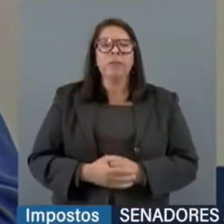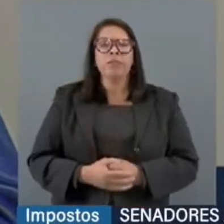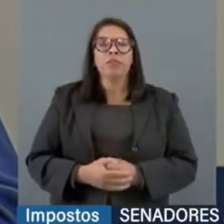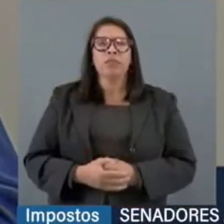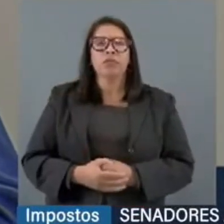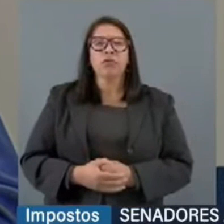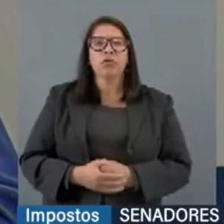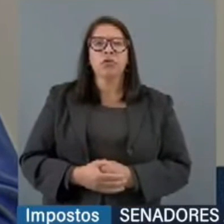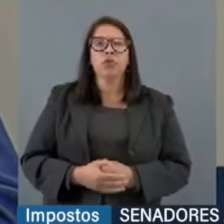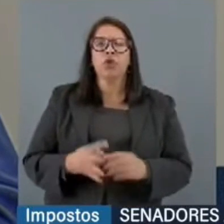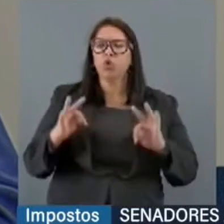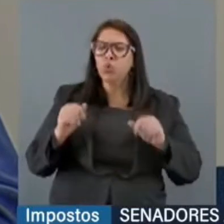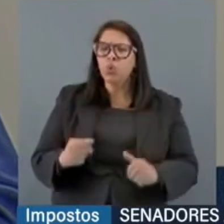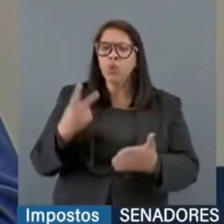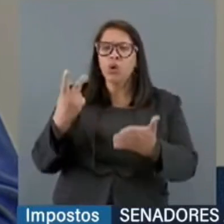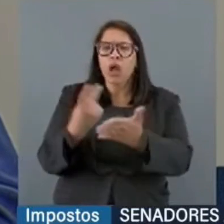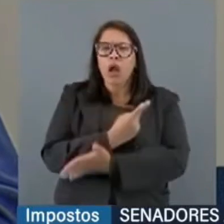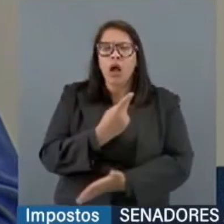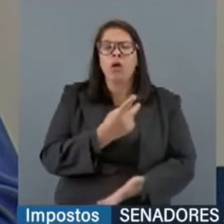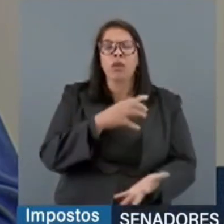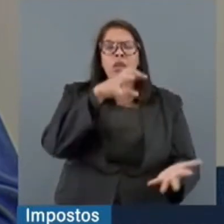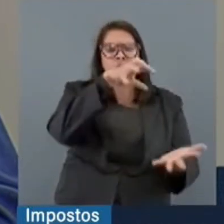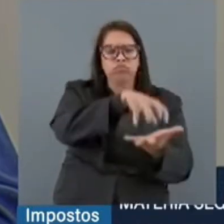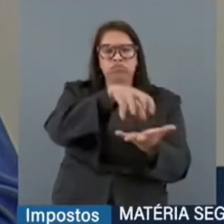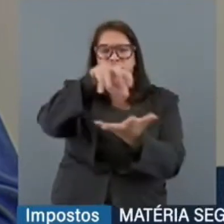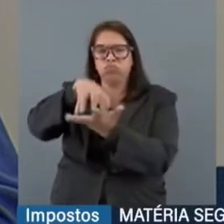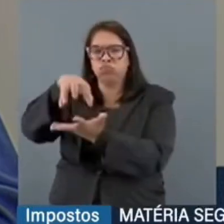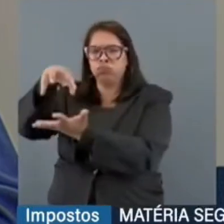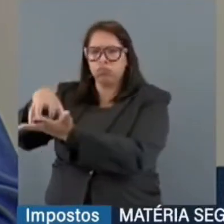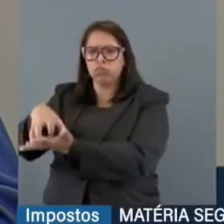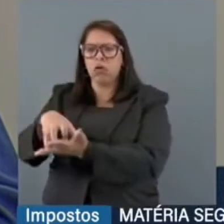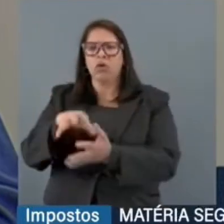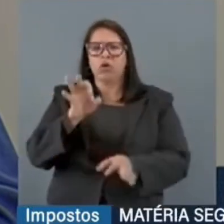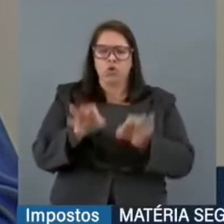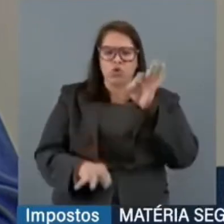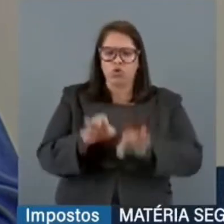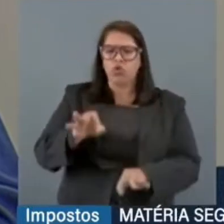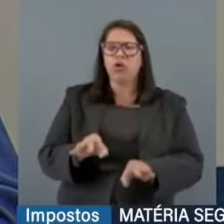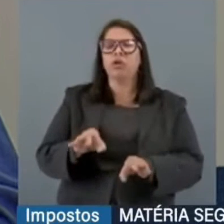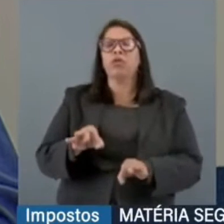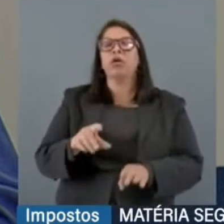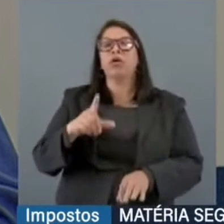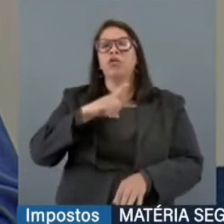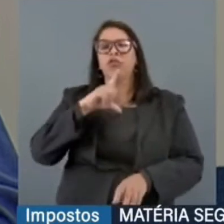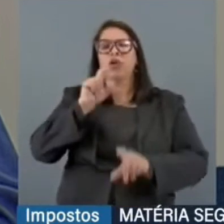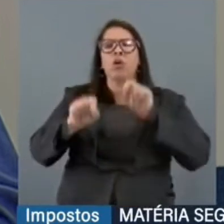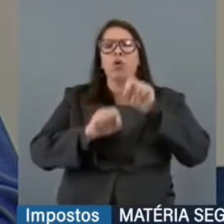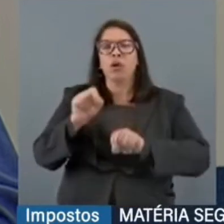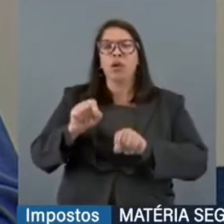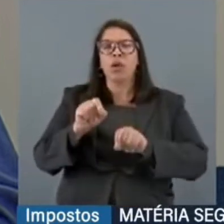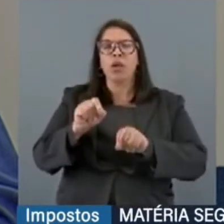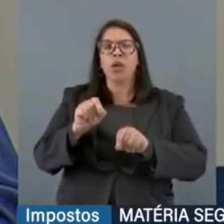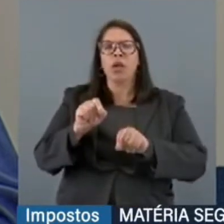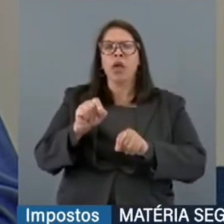quase tudo que funcionava em varas especializadas, varas criminais, muitas vezes recebia a